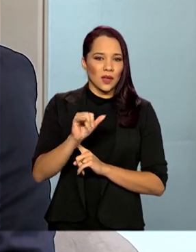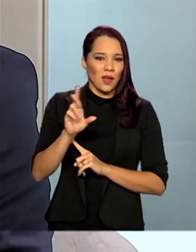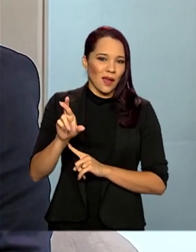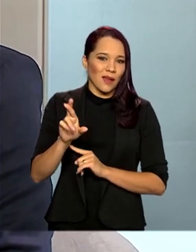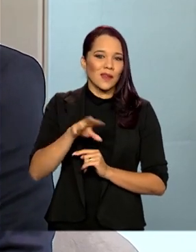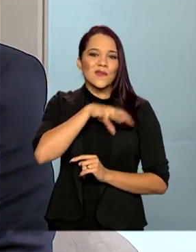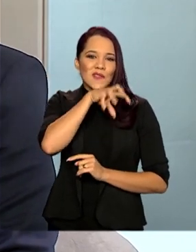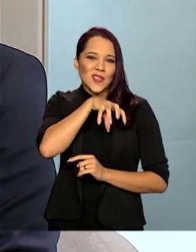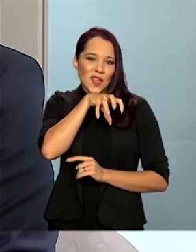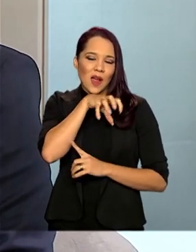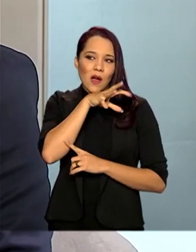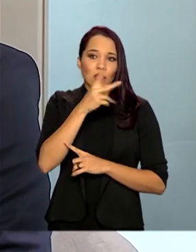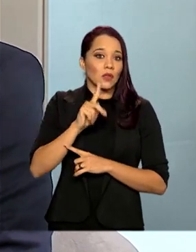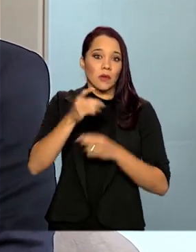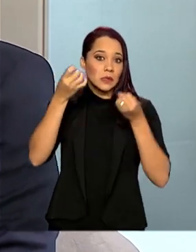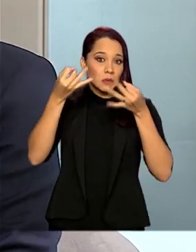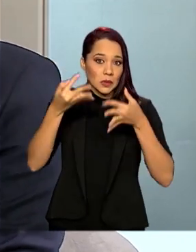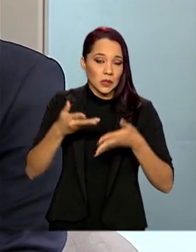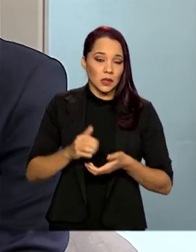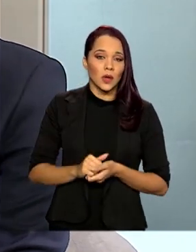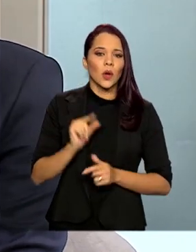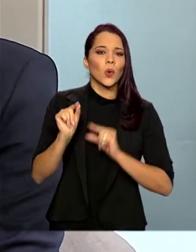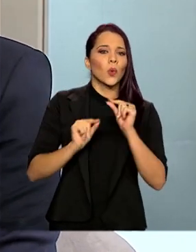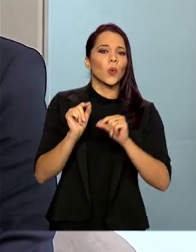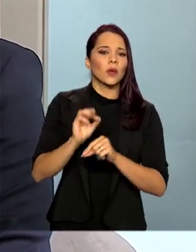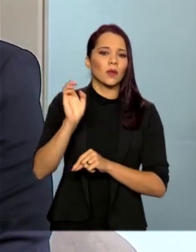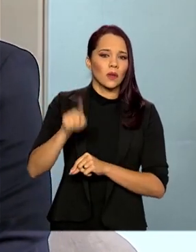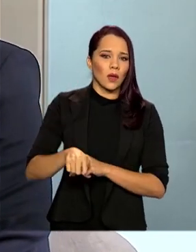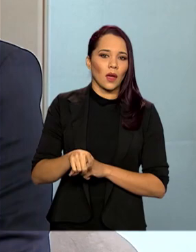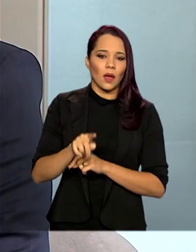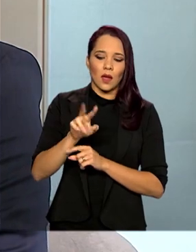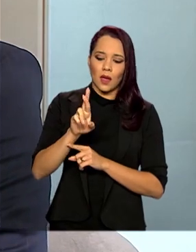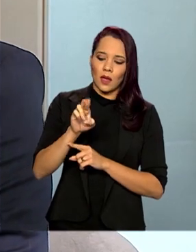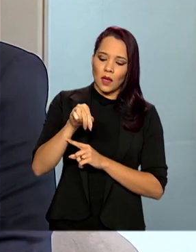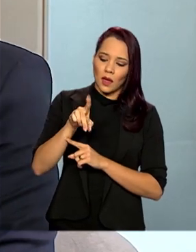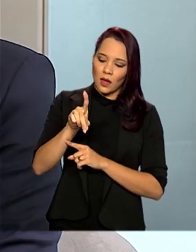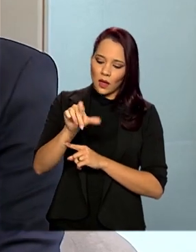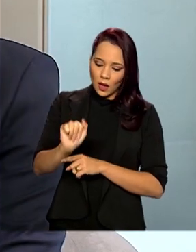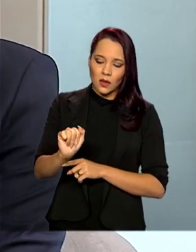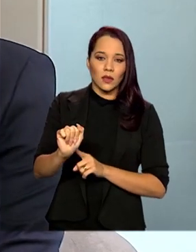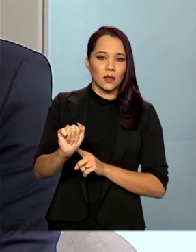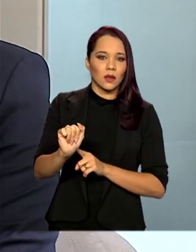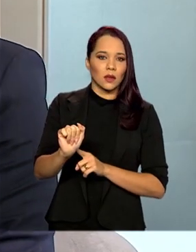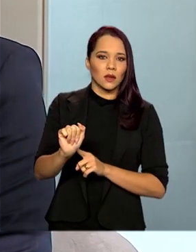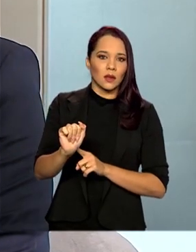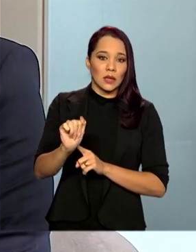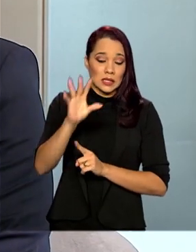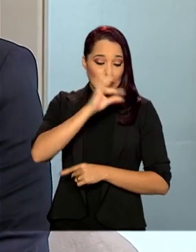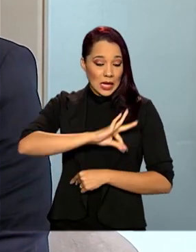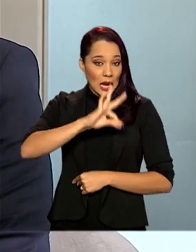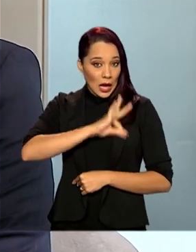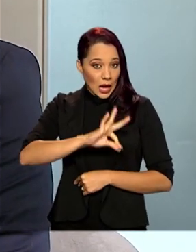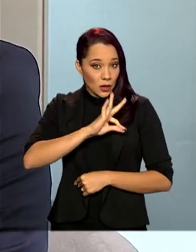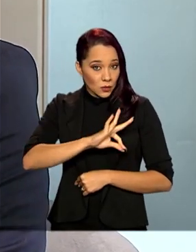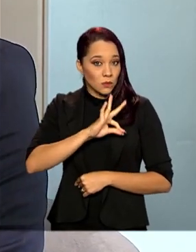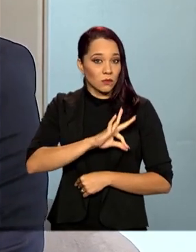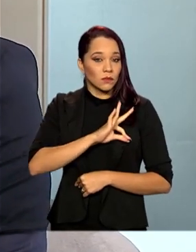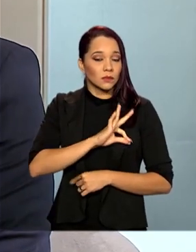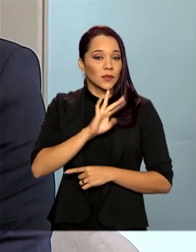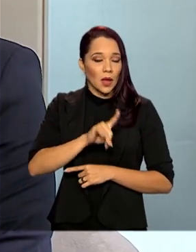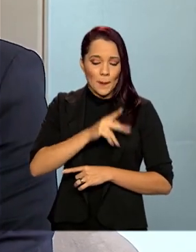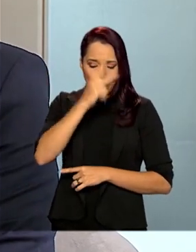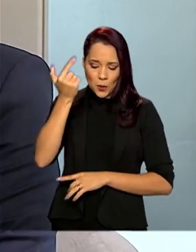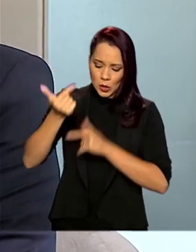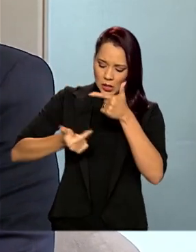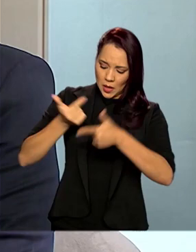faz questão de explicar o que é renda vinda, vamos dizer assim, de salário, do